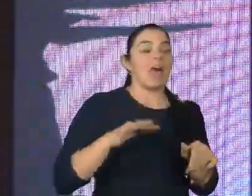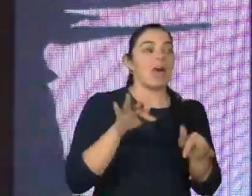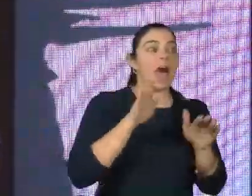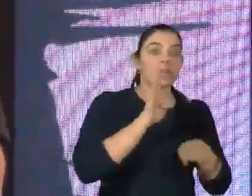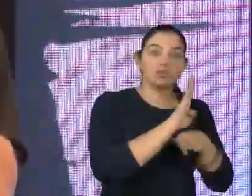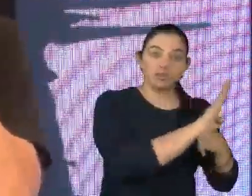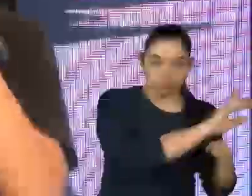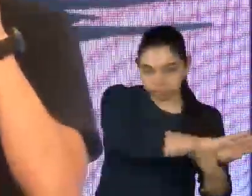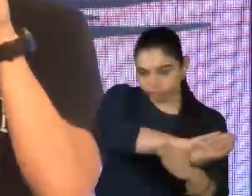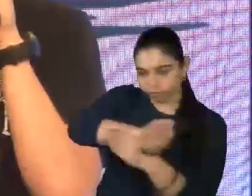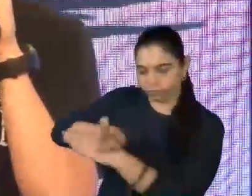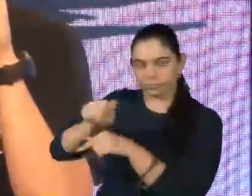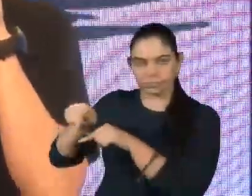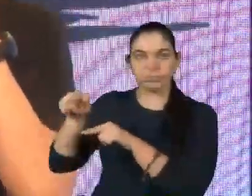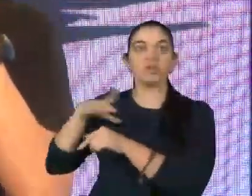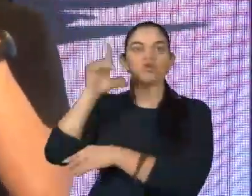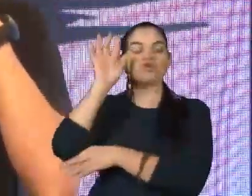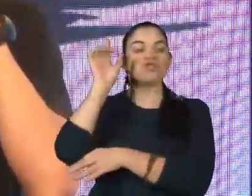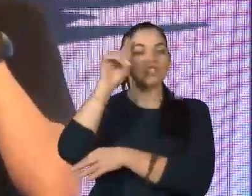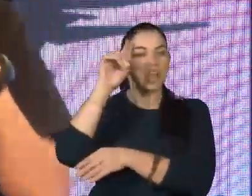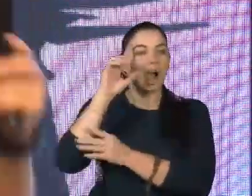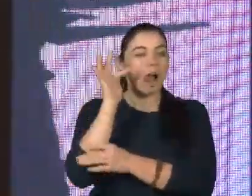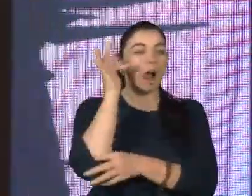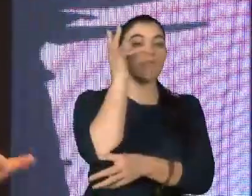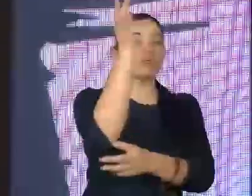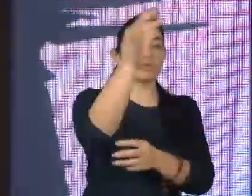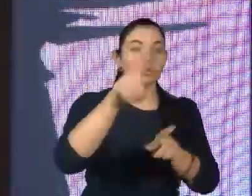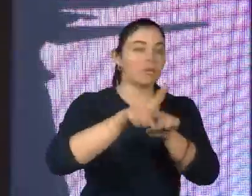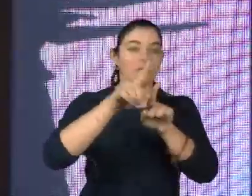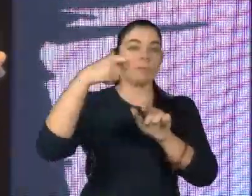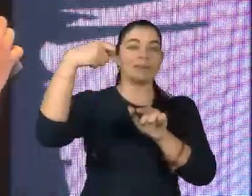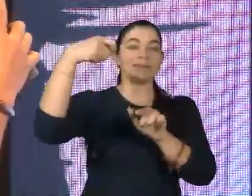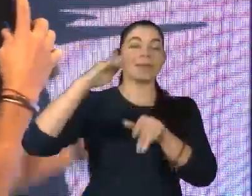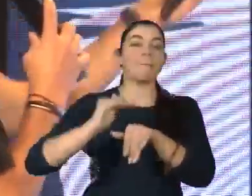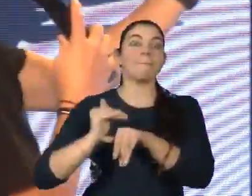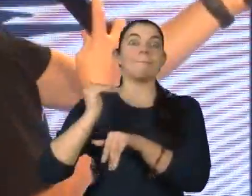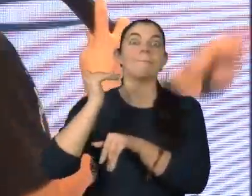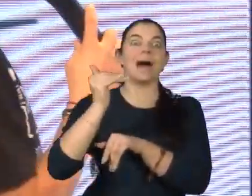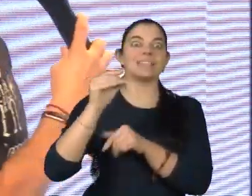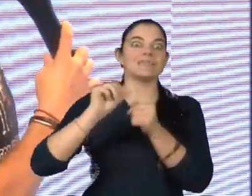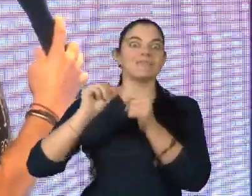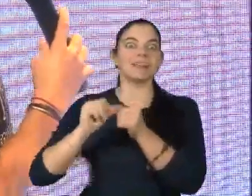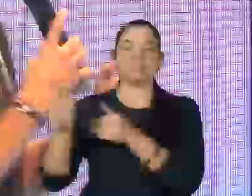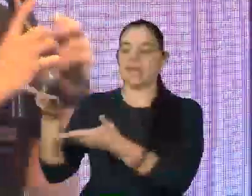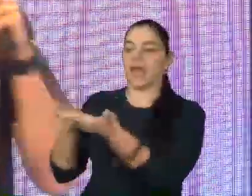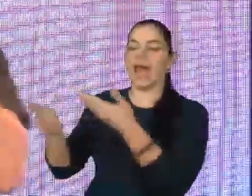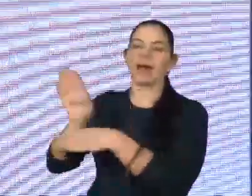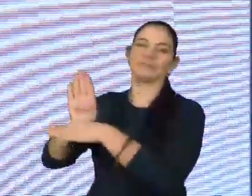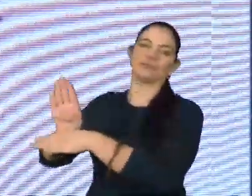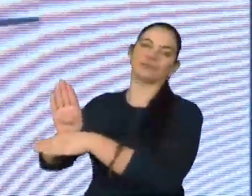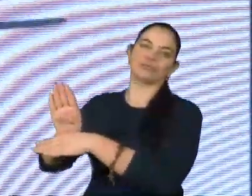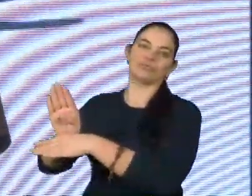fizerem, se Deus quiser, algum dia lá na frente, elas não vão mais precisar fazer assistencialismo.